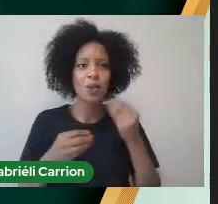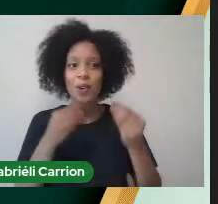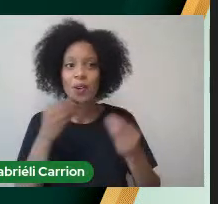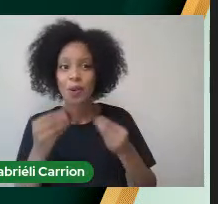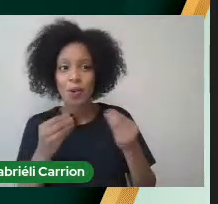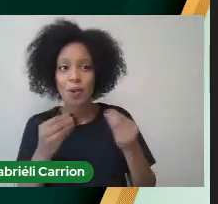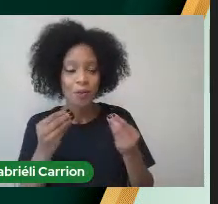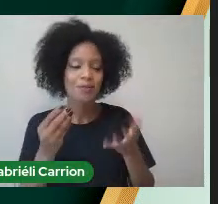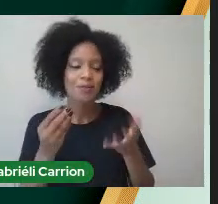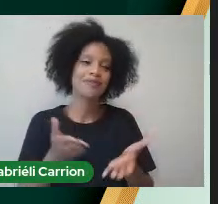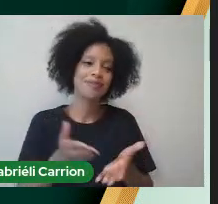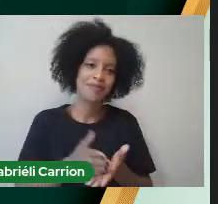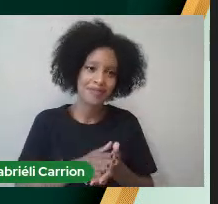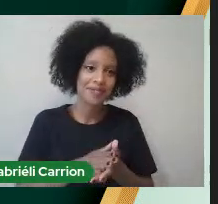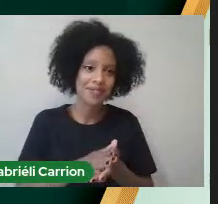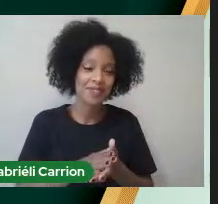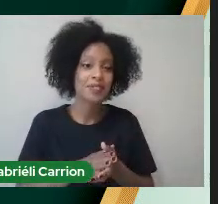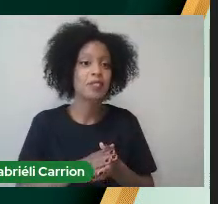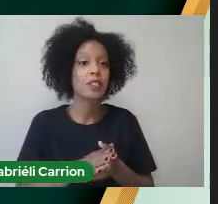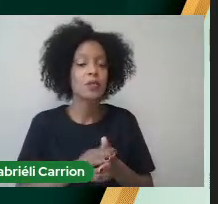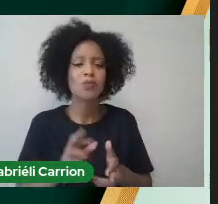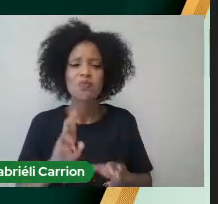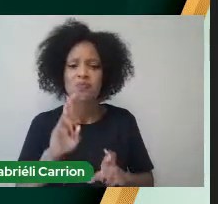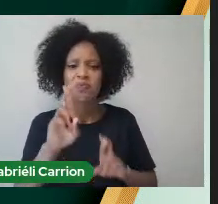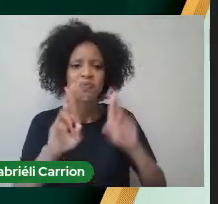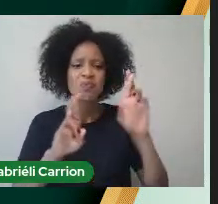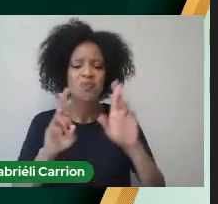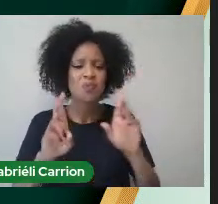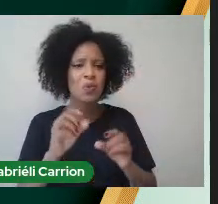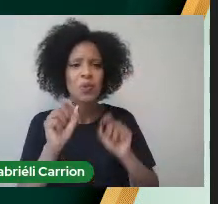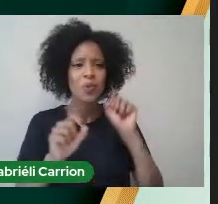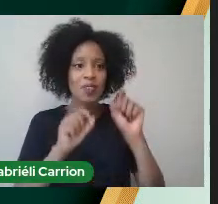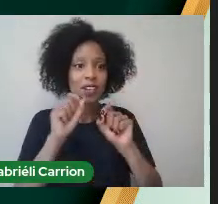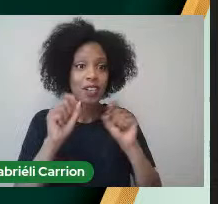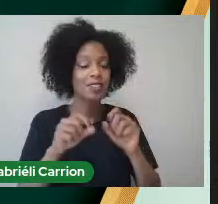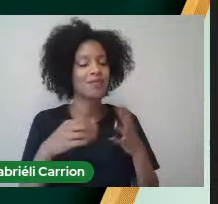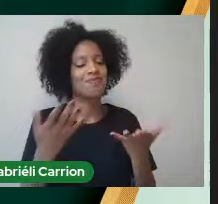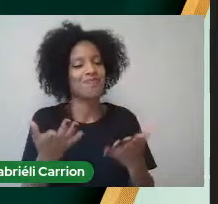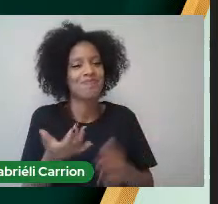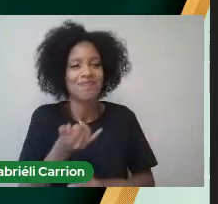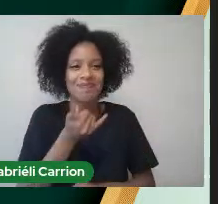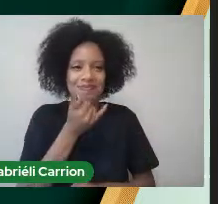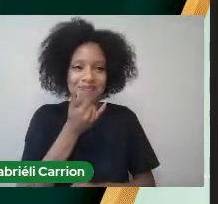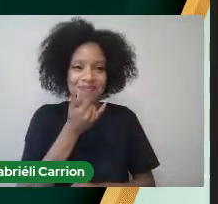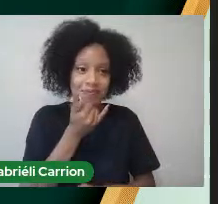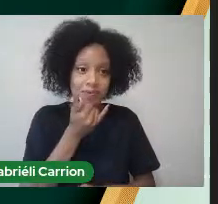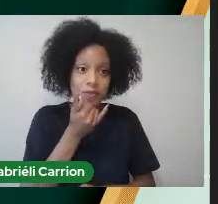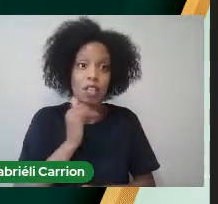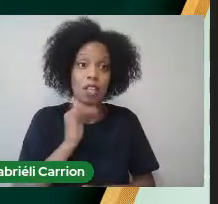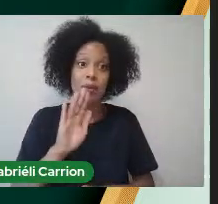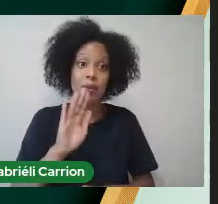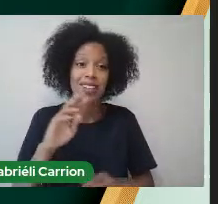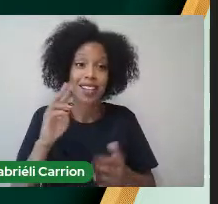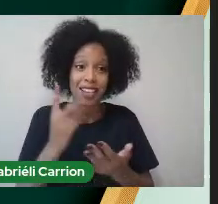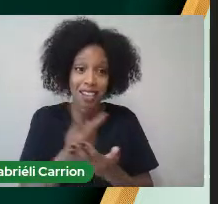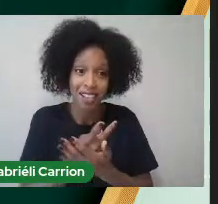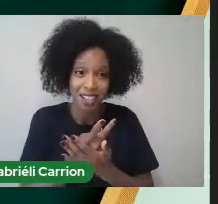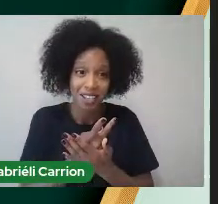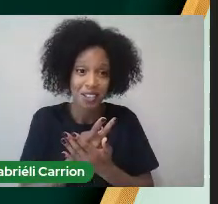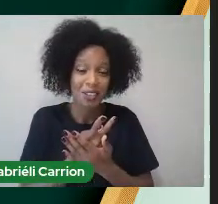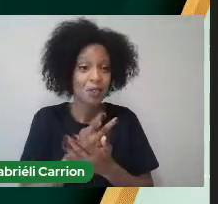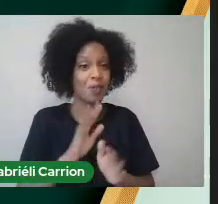licenciatura Em letras Nos representam? Me perdoem Caso cometa Algum erro Durante a minha fala